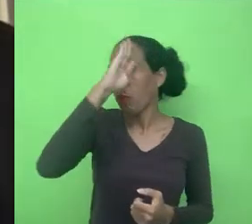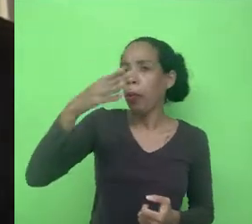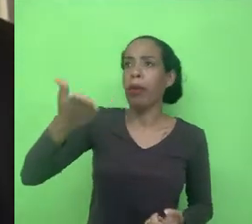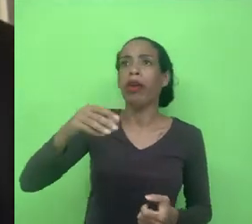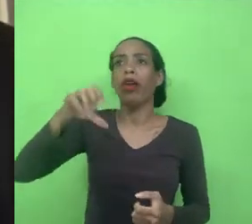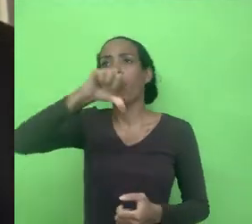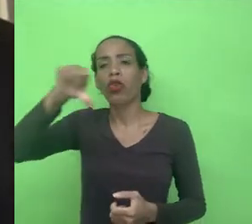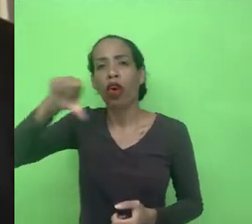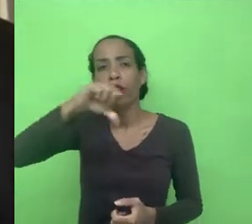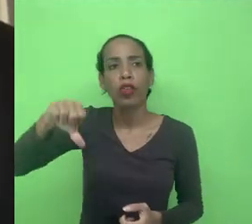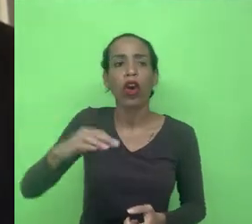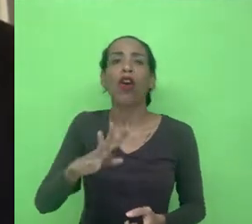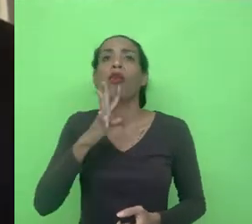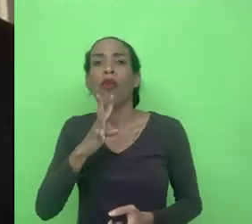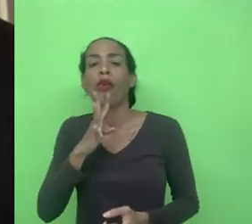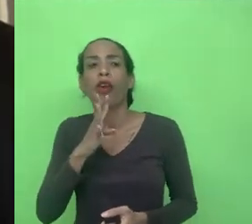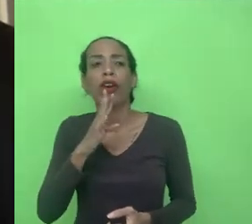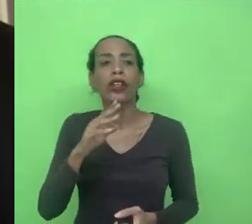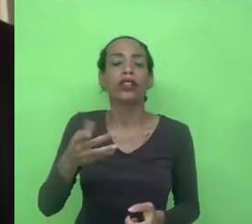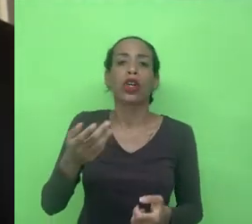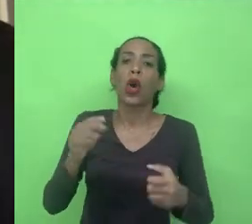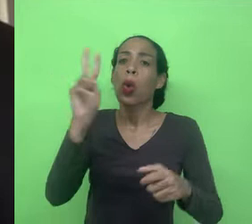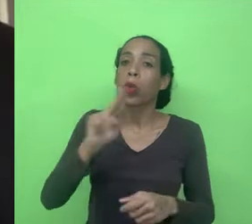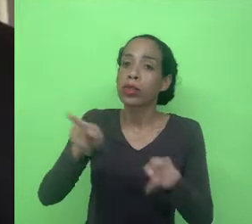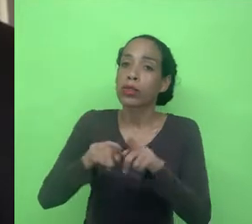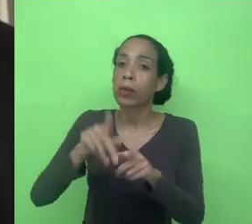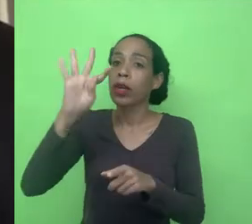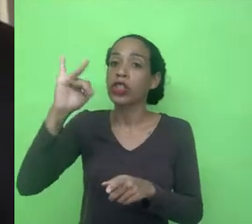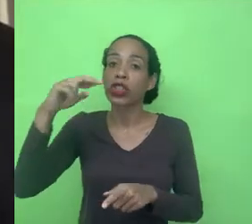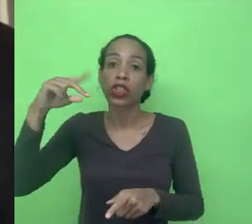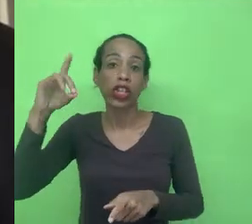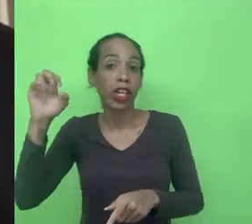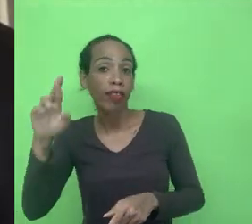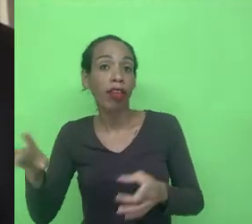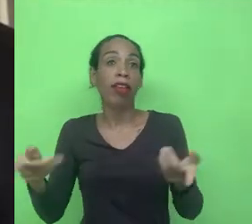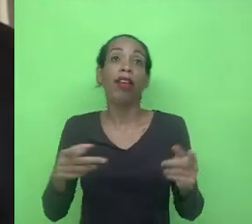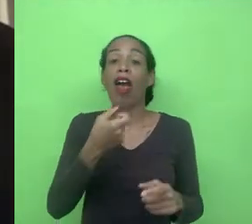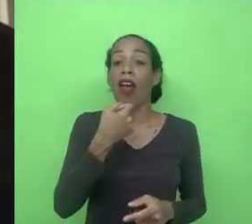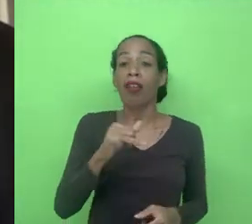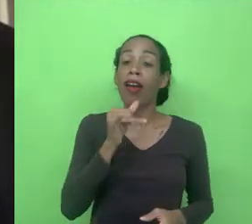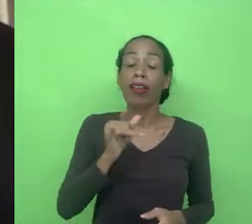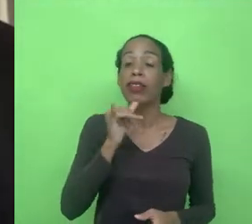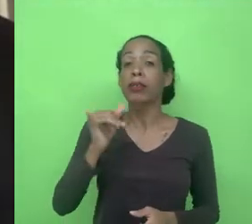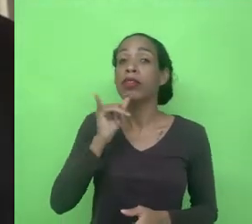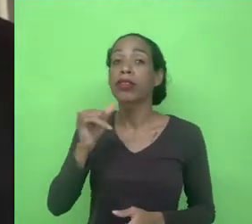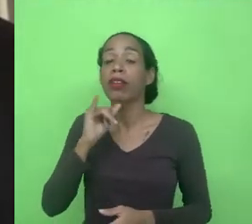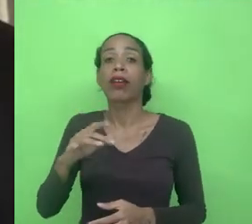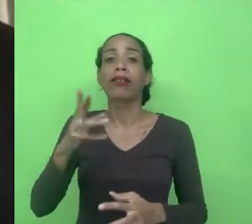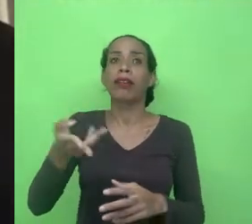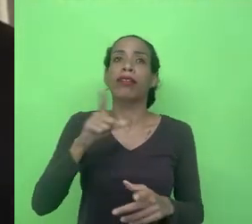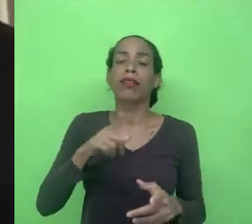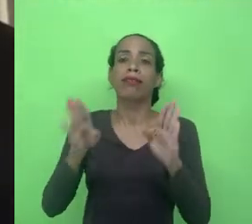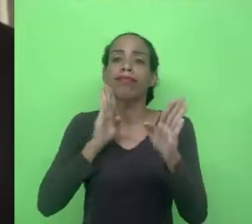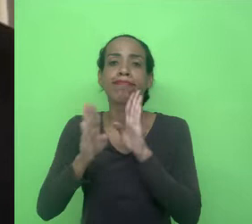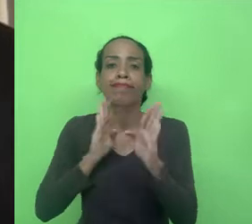a gente vai conhecer alguém, a gente usa o Tinder, a gente vai para as nossas relações sociais, a gente usa Instagram, Facebook, Twitter.